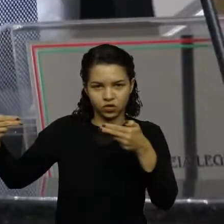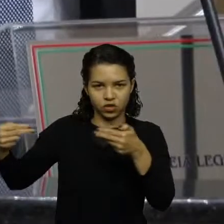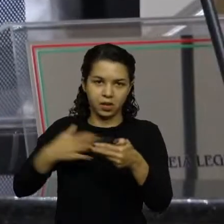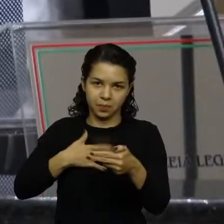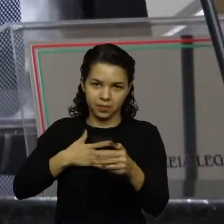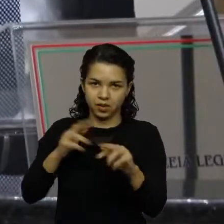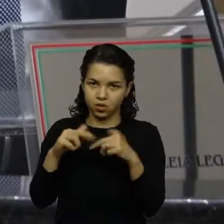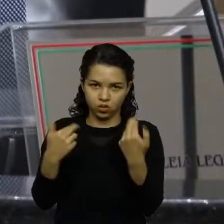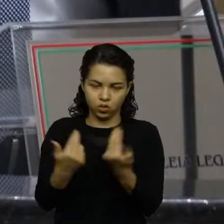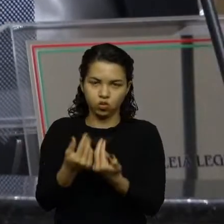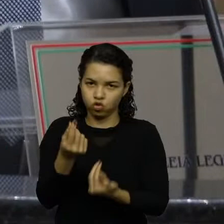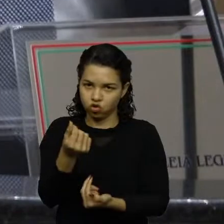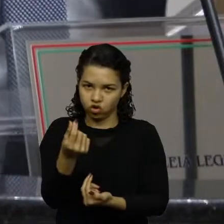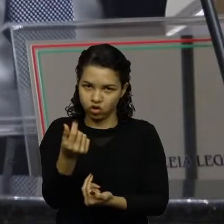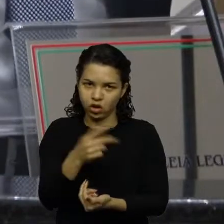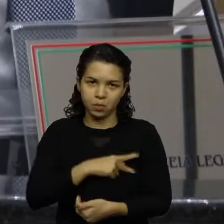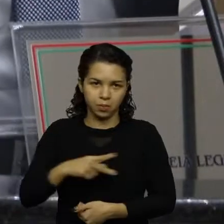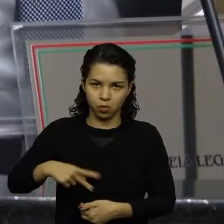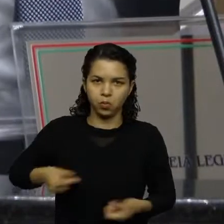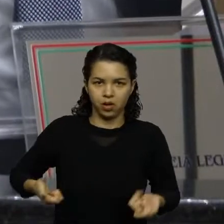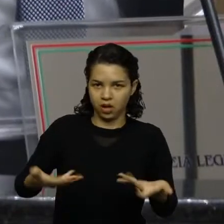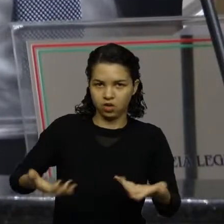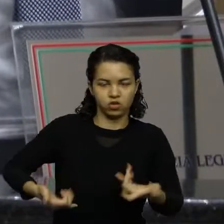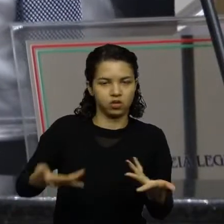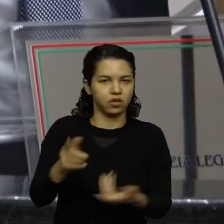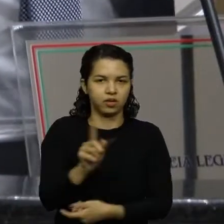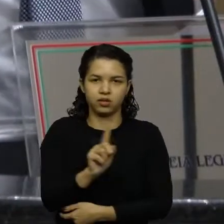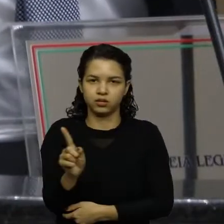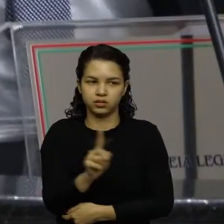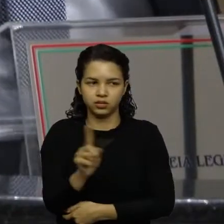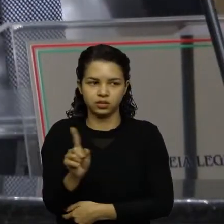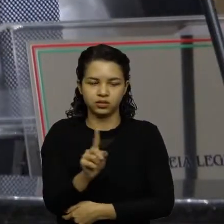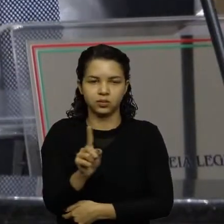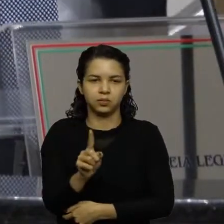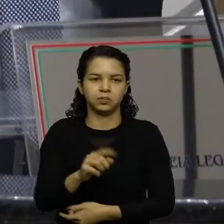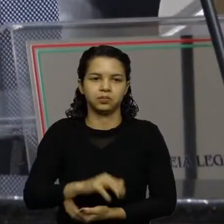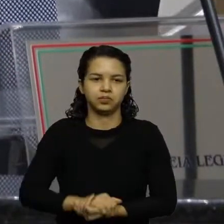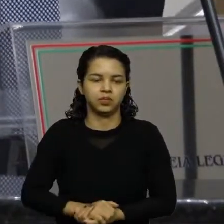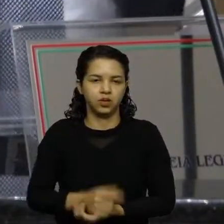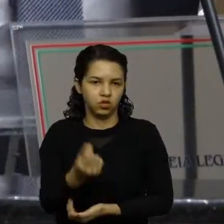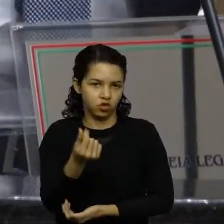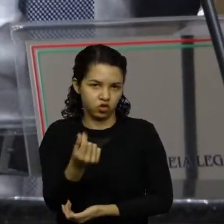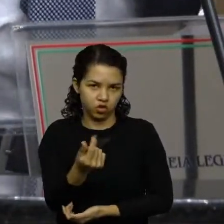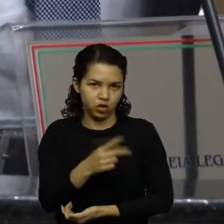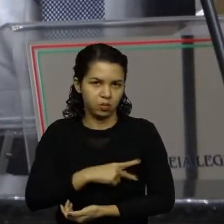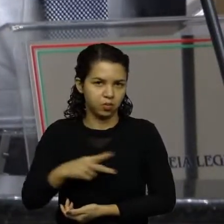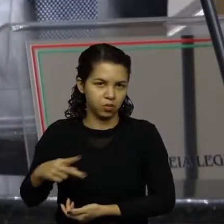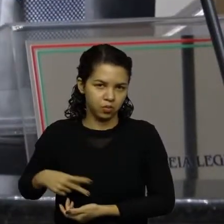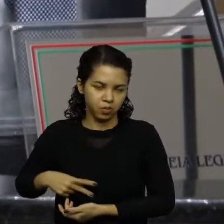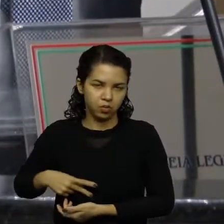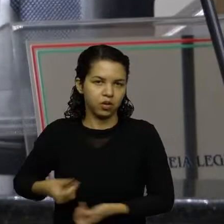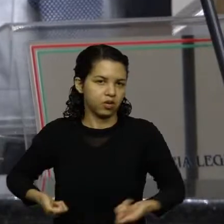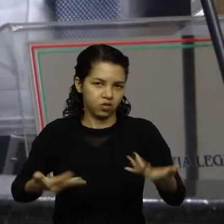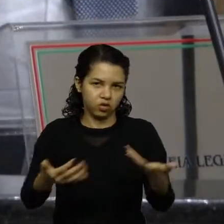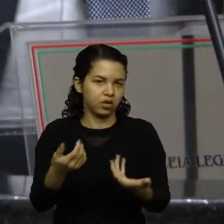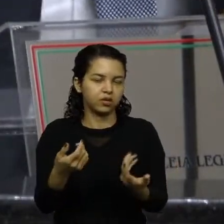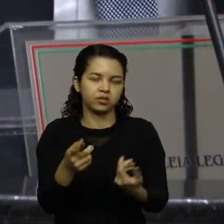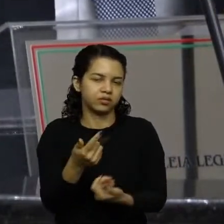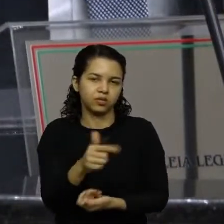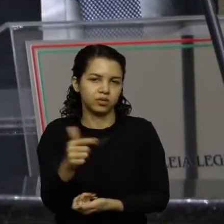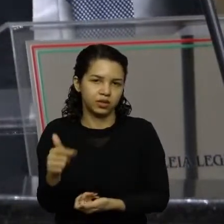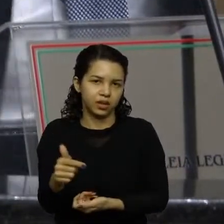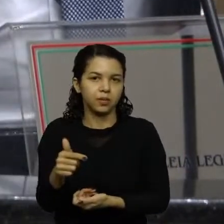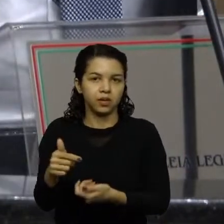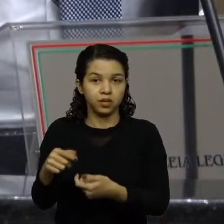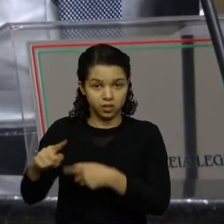custa dinheiro público, então eu não vou, não vai ter dinheiro público envolvido, então quem quiser inaugurar a